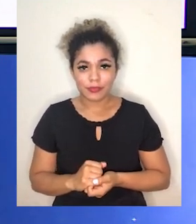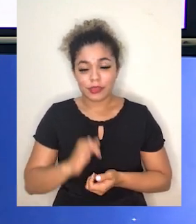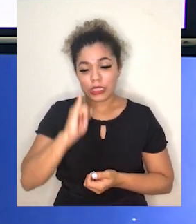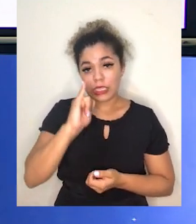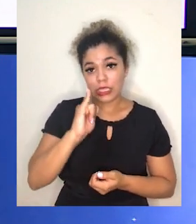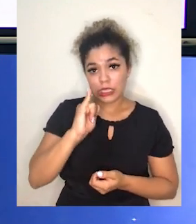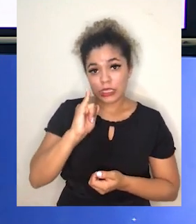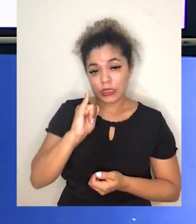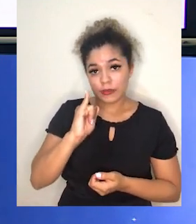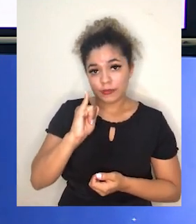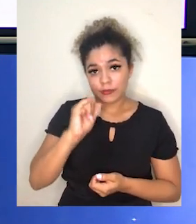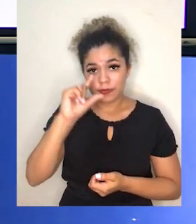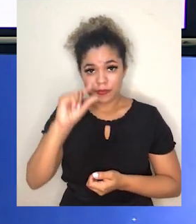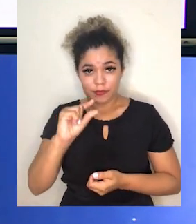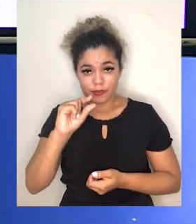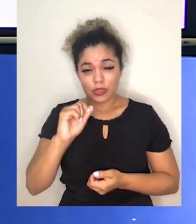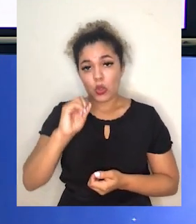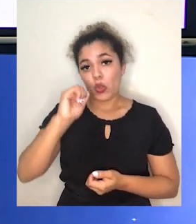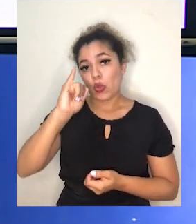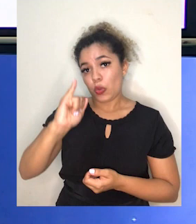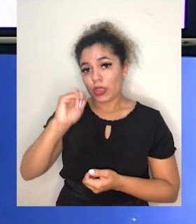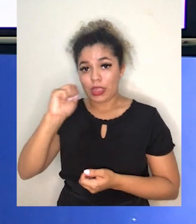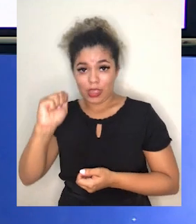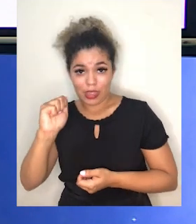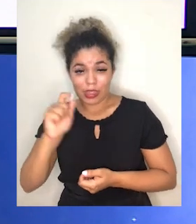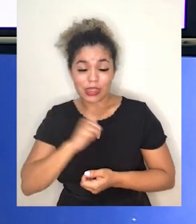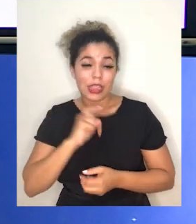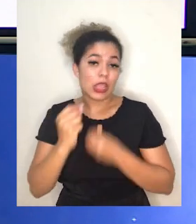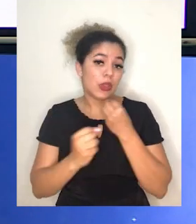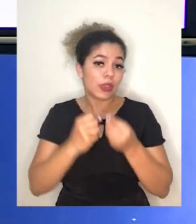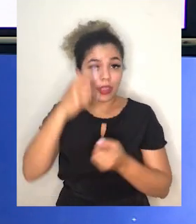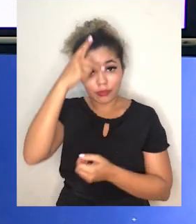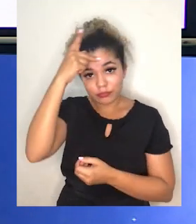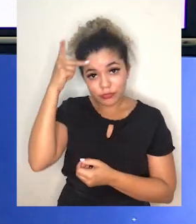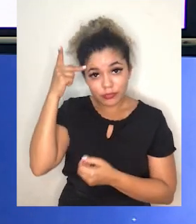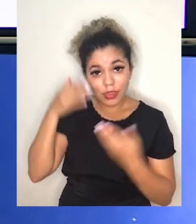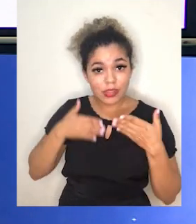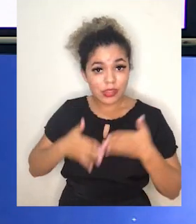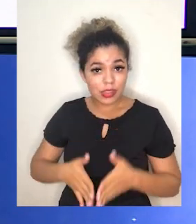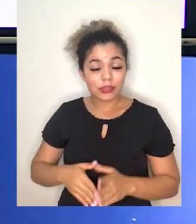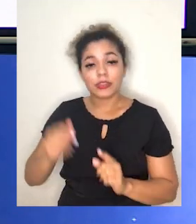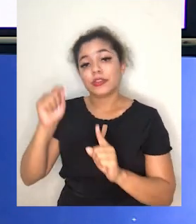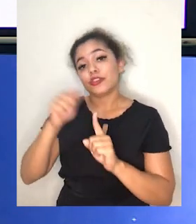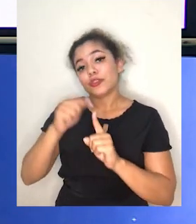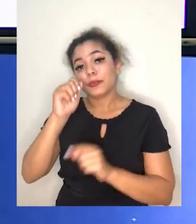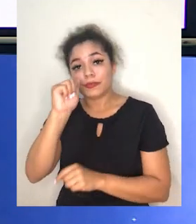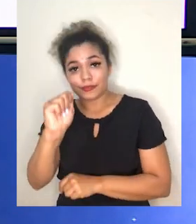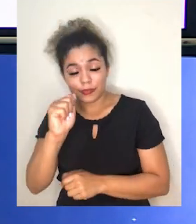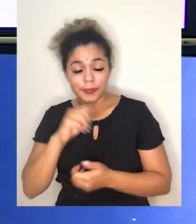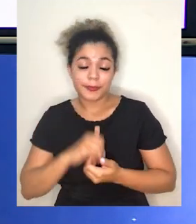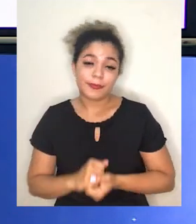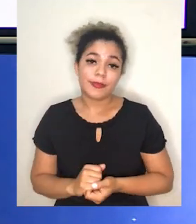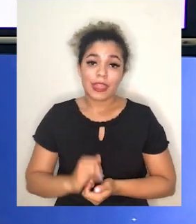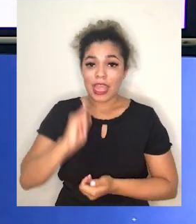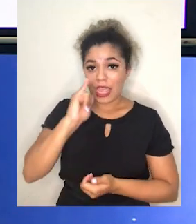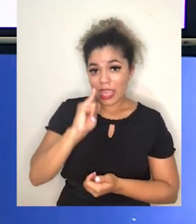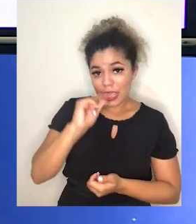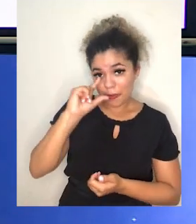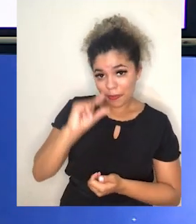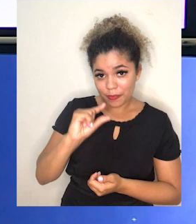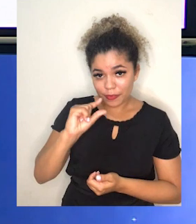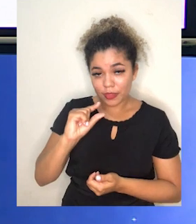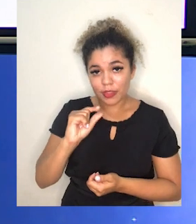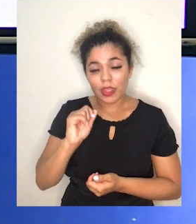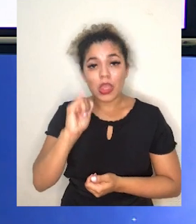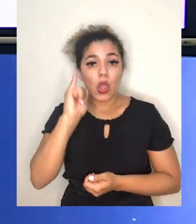Izinho com iA, nós temos o indivíduo do sangue tipo A. Izinho